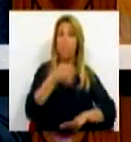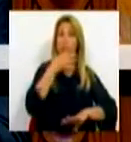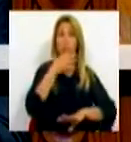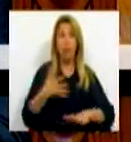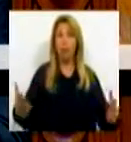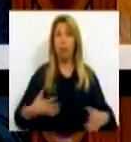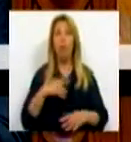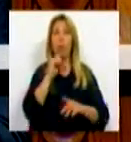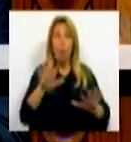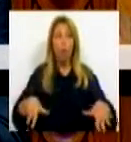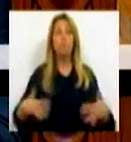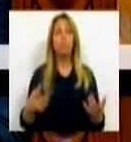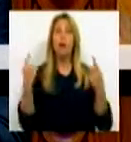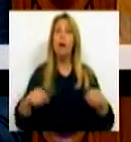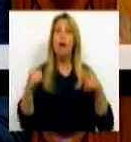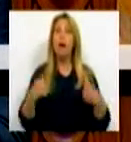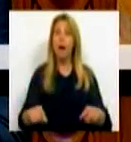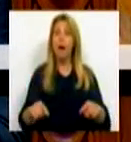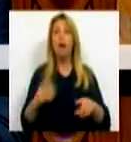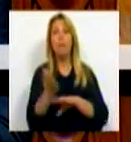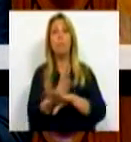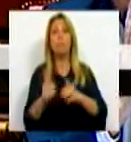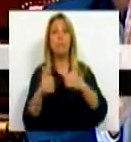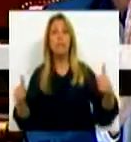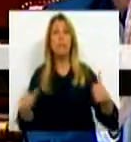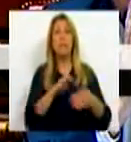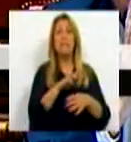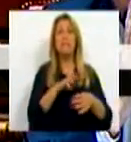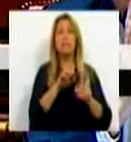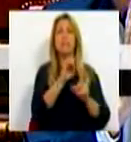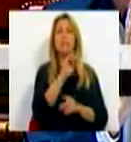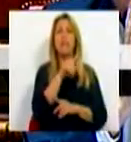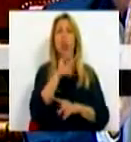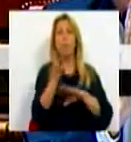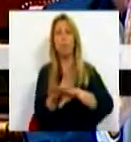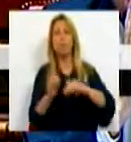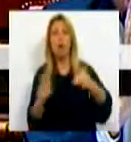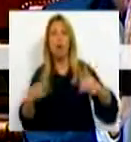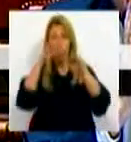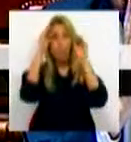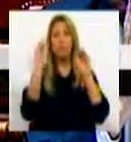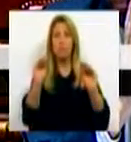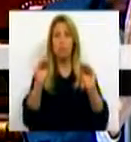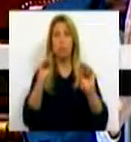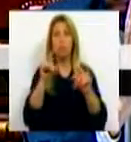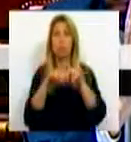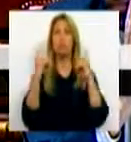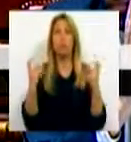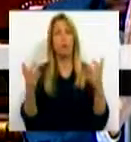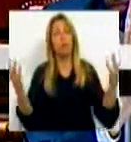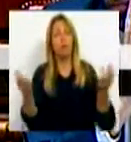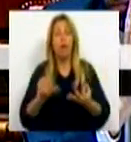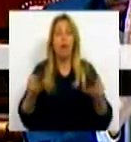de termos uma divisão diferente dos ciclos e do ensino secundário. É verdade também que essa é uma discussão académica